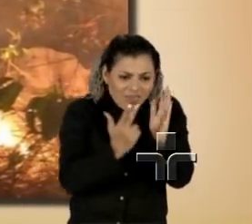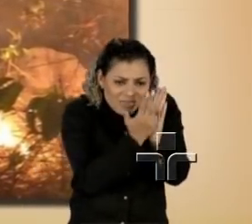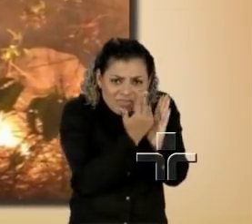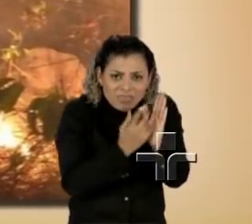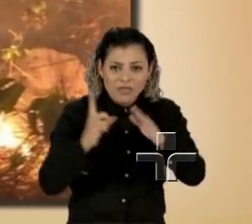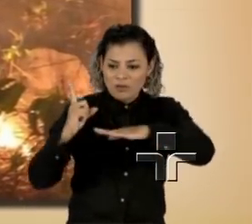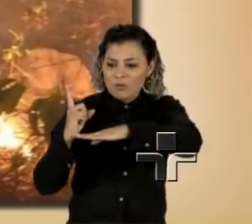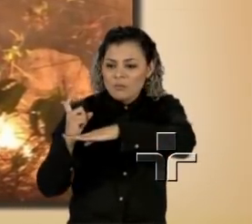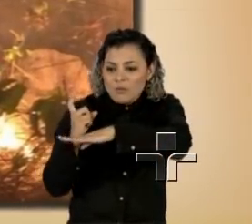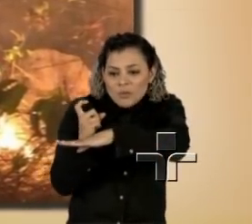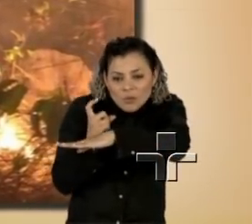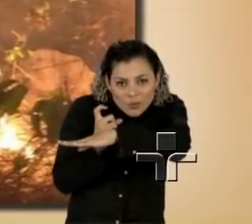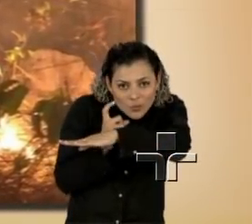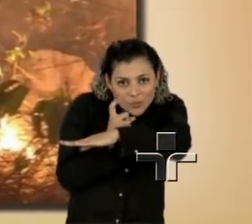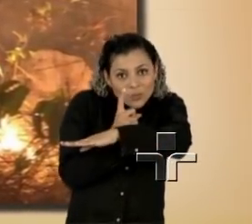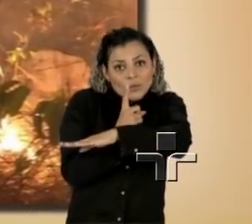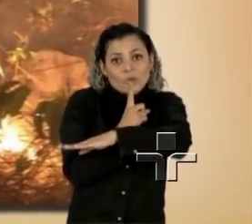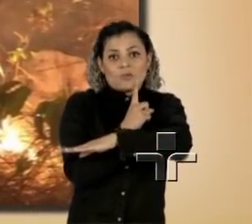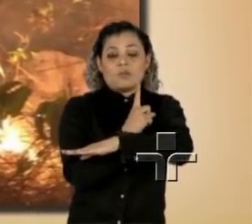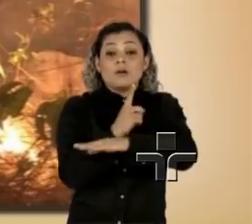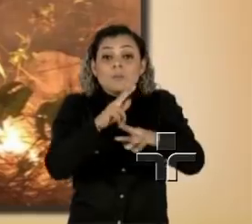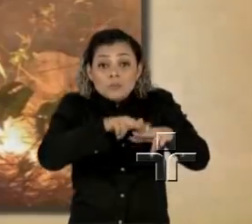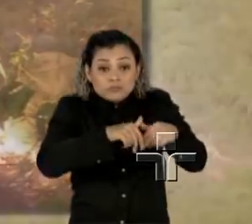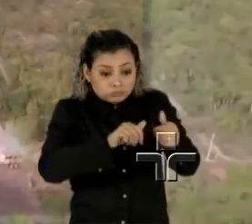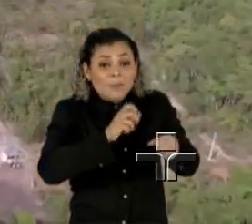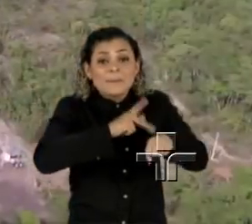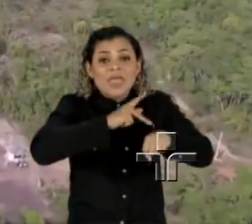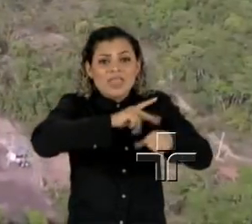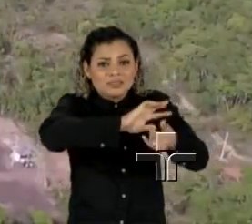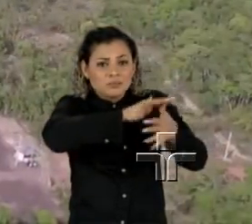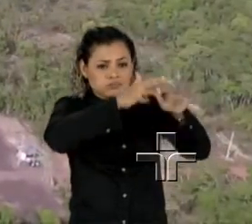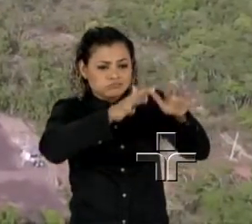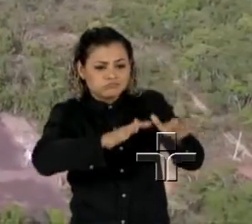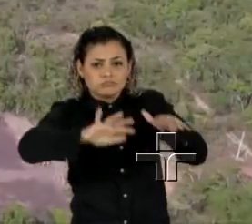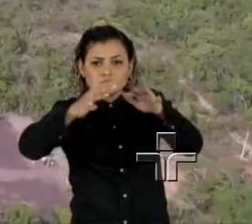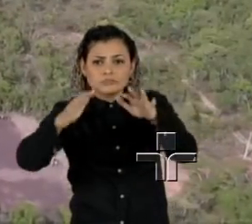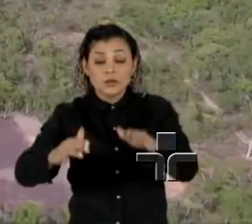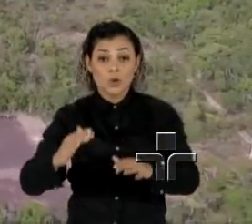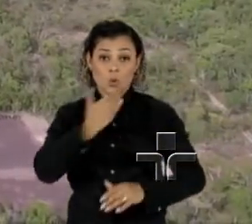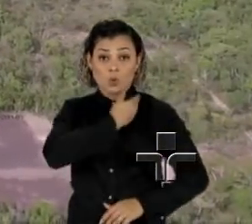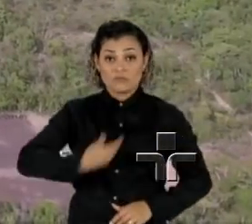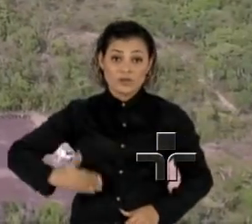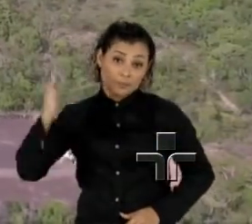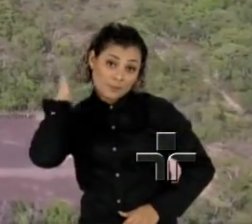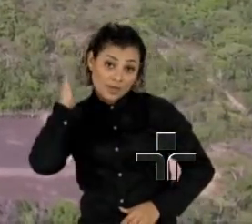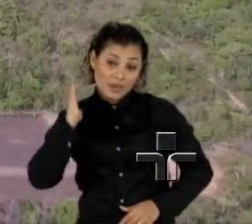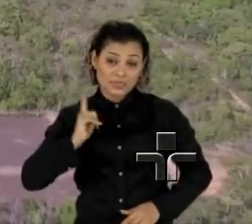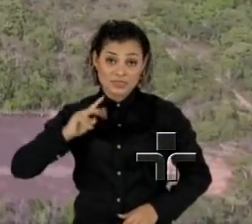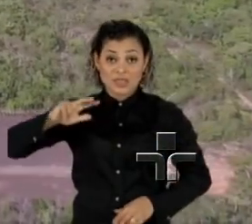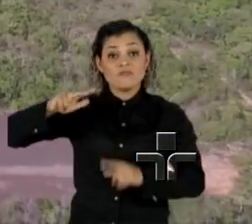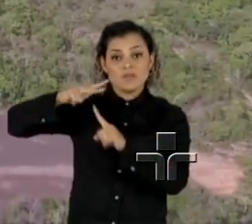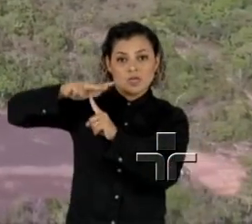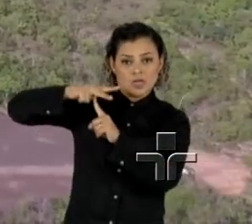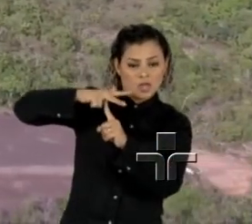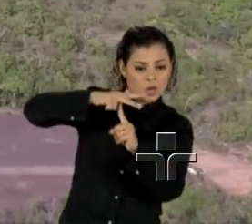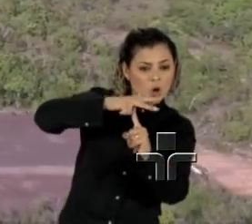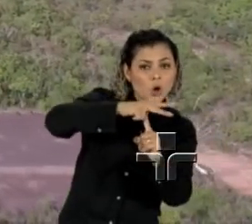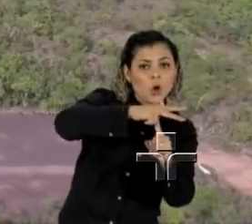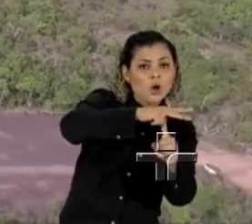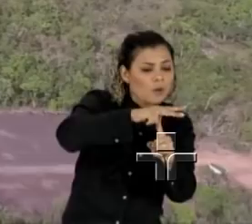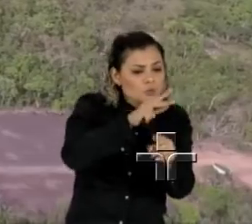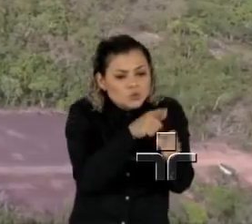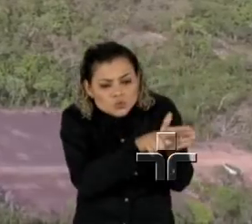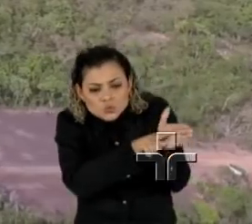controlar o incêndio, já que a área do parque é rochosa. O governo do Pará enviou um helicóptero para a região para fazer um